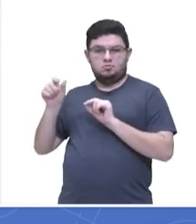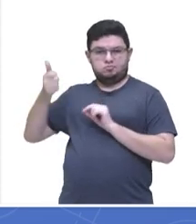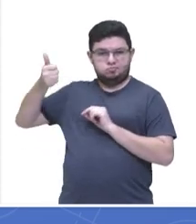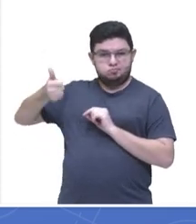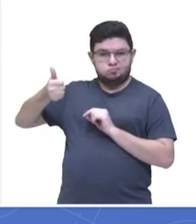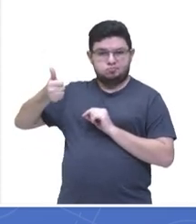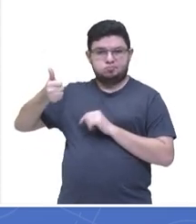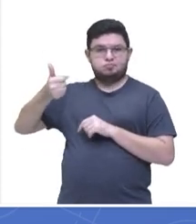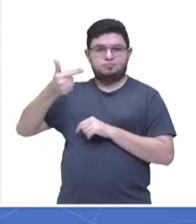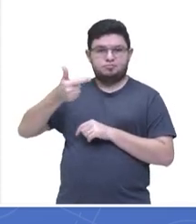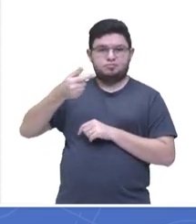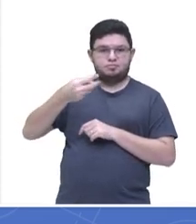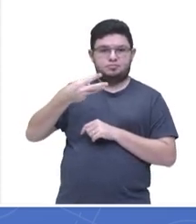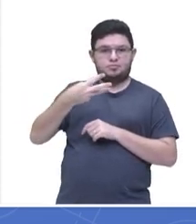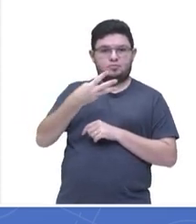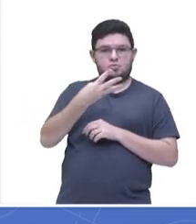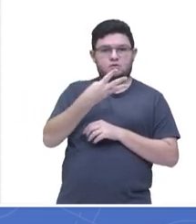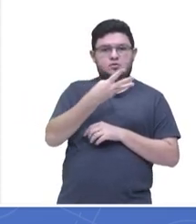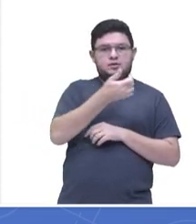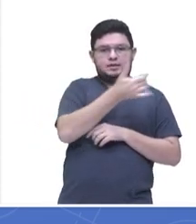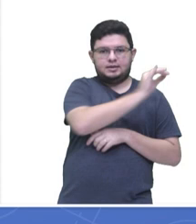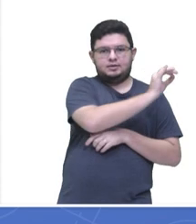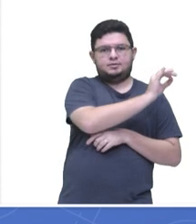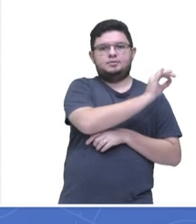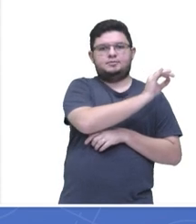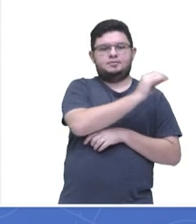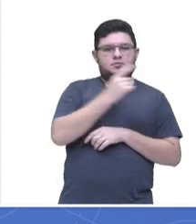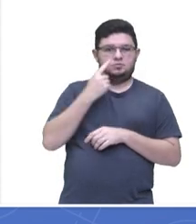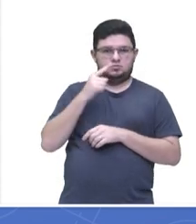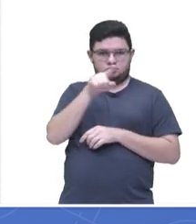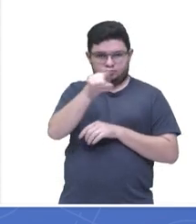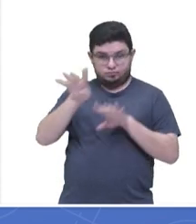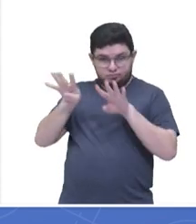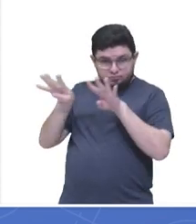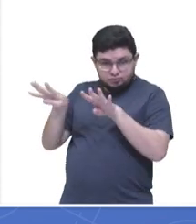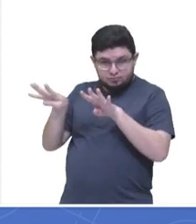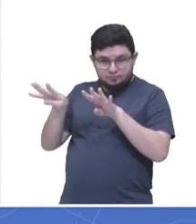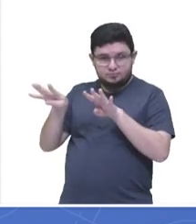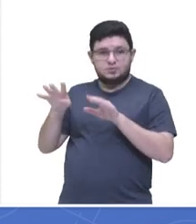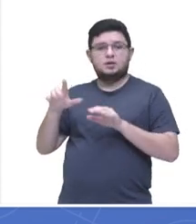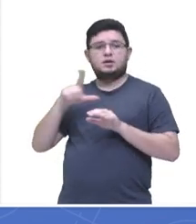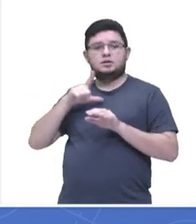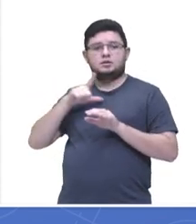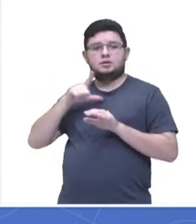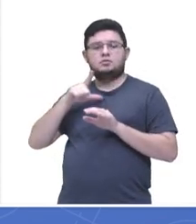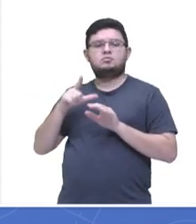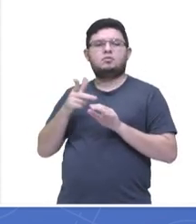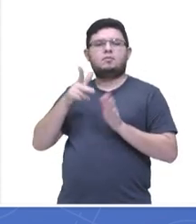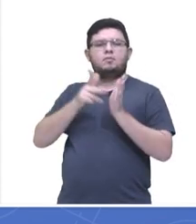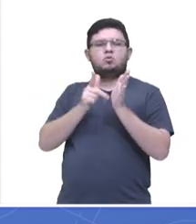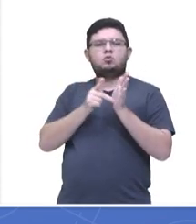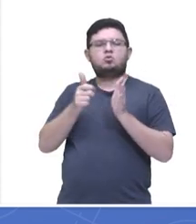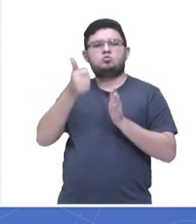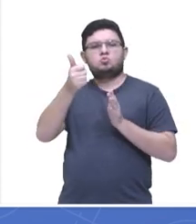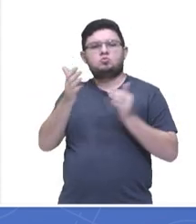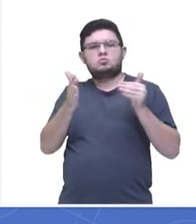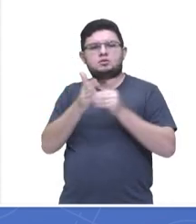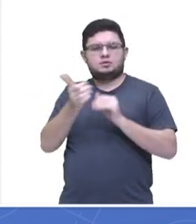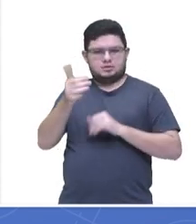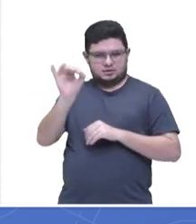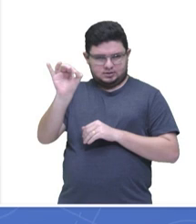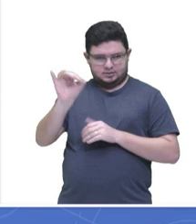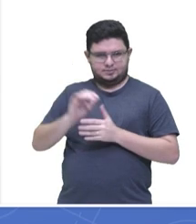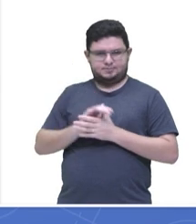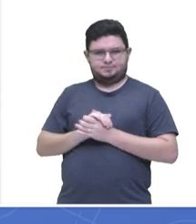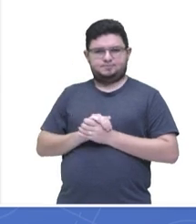gente, aí na nossa tabela, certo? Ou seja, nós temos notas de 1 até 10 e a linha de baixo,